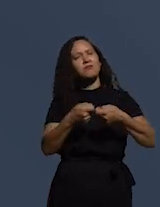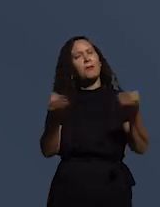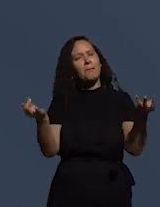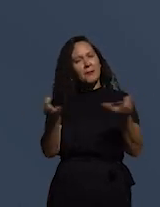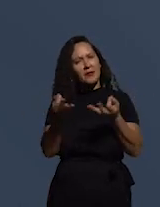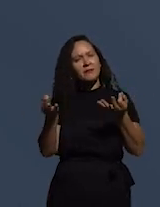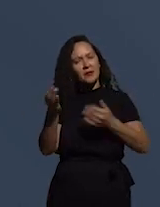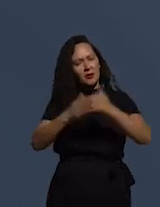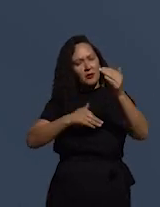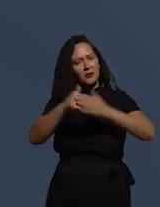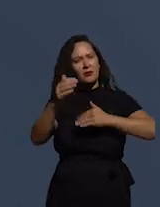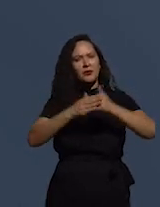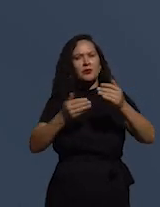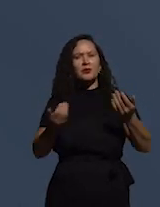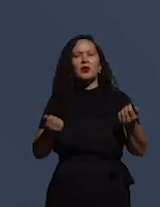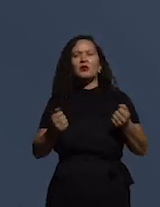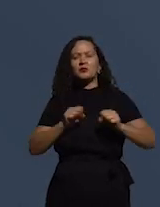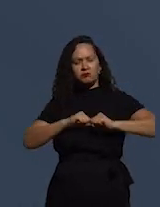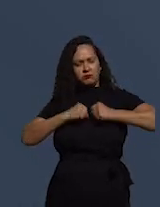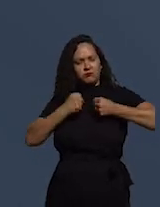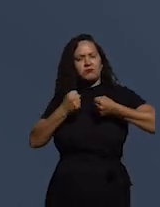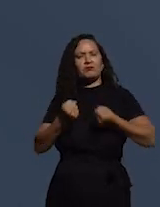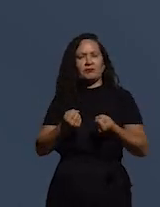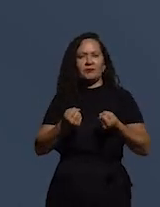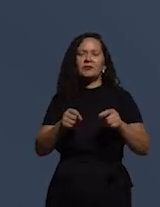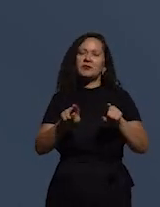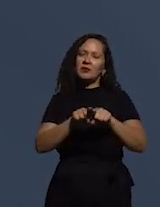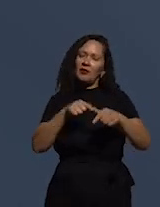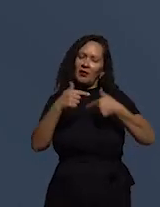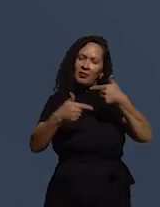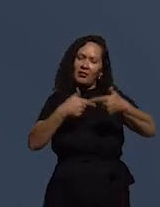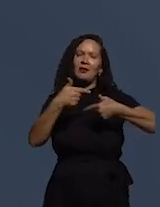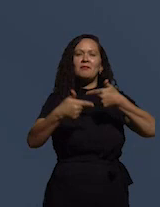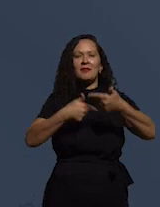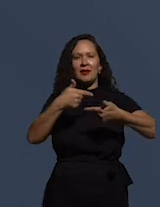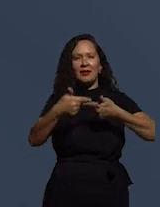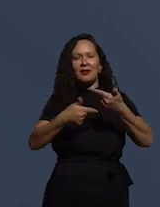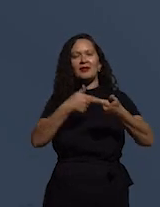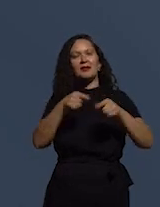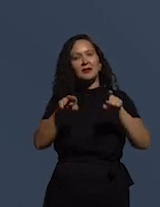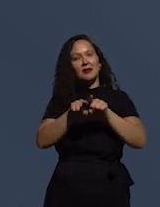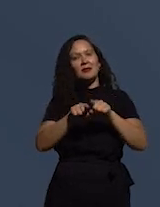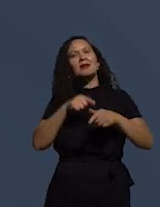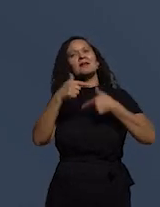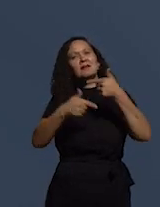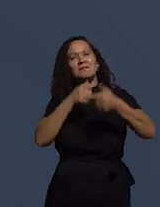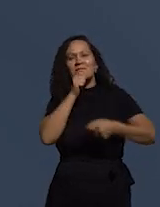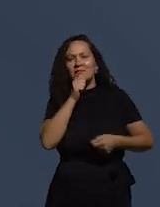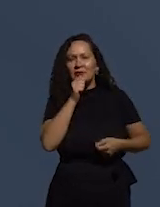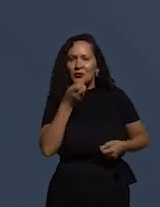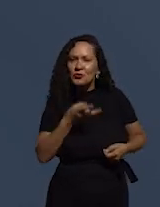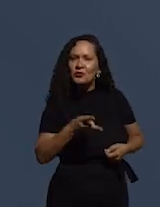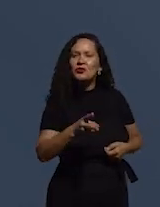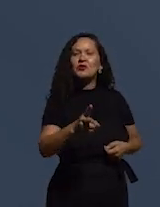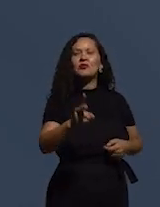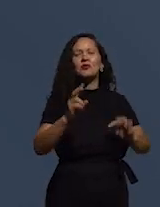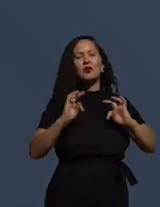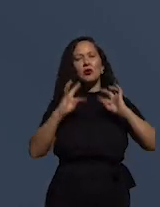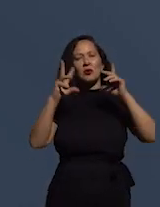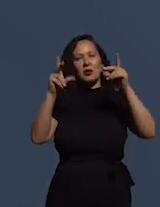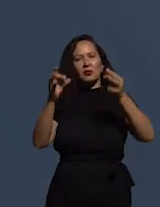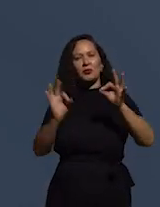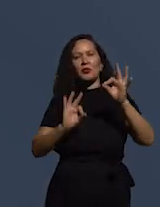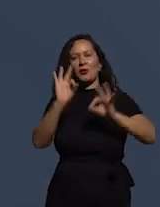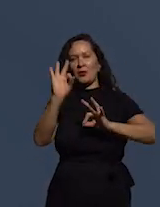muito dedicada, e que trabalhou e vem trabalhando para que tudo saia